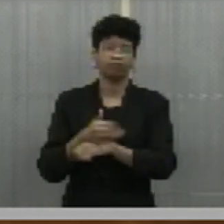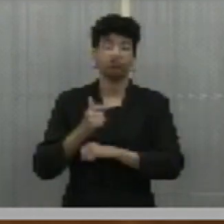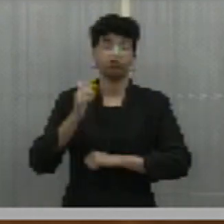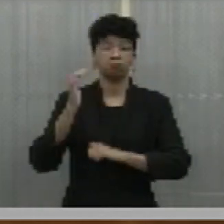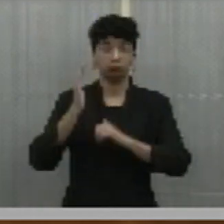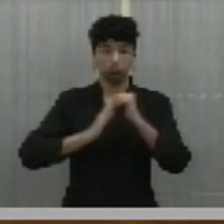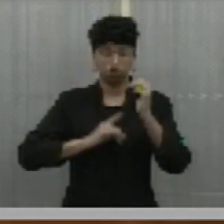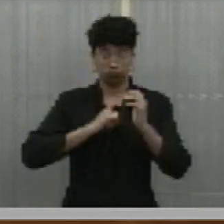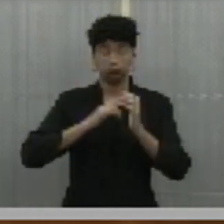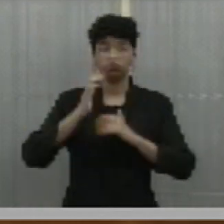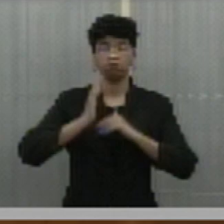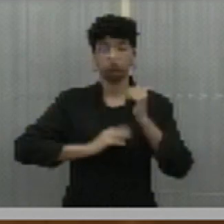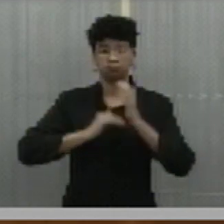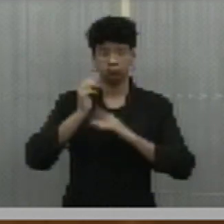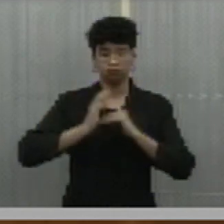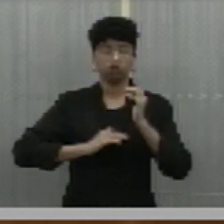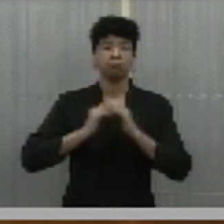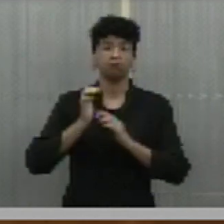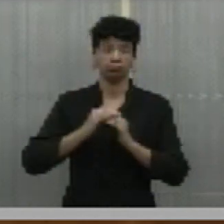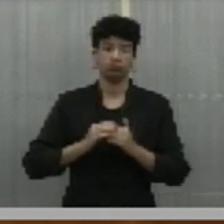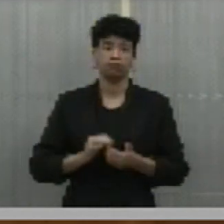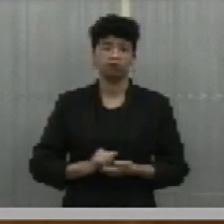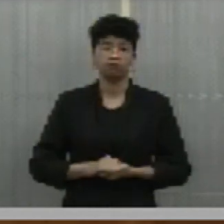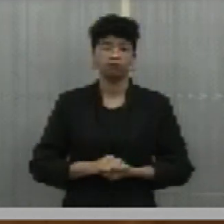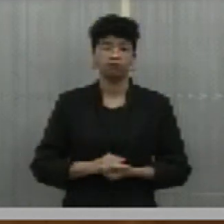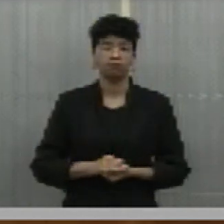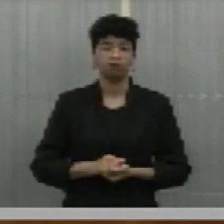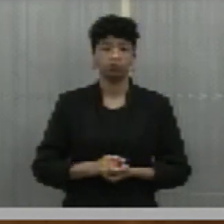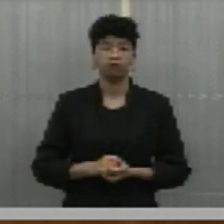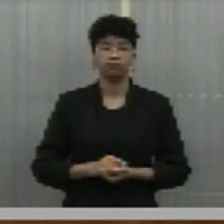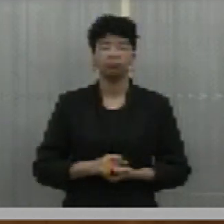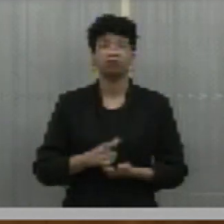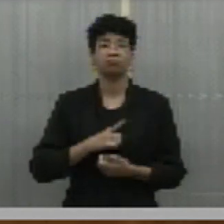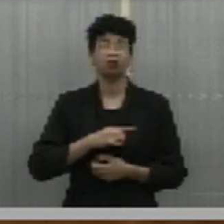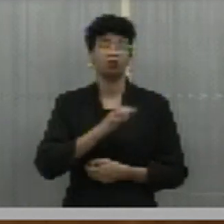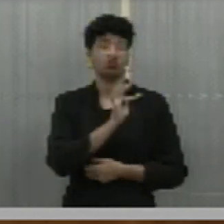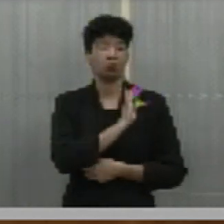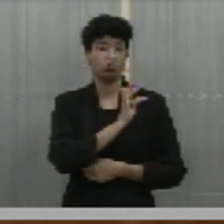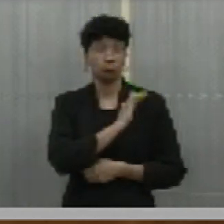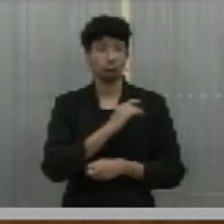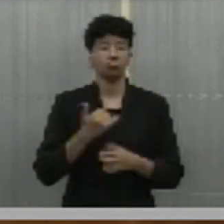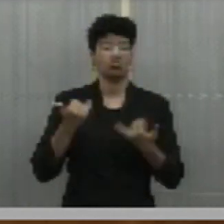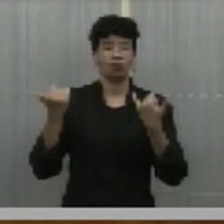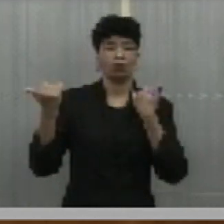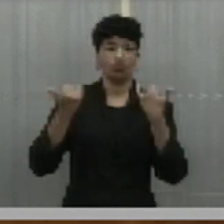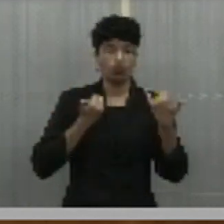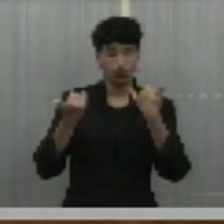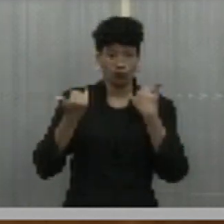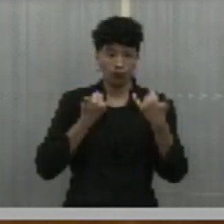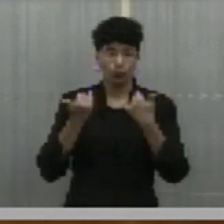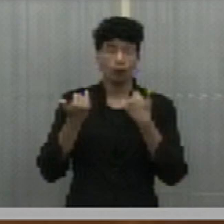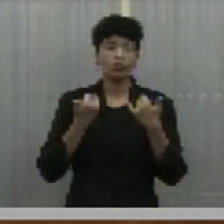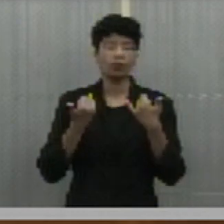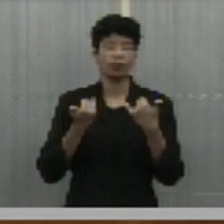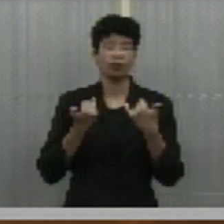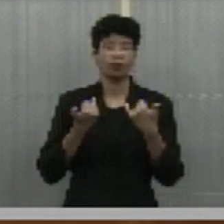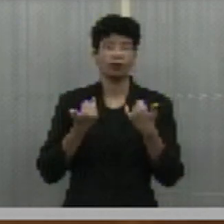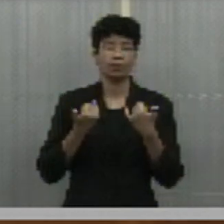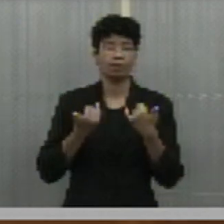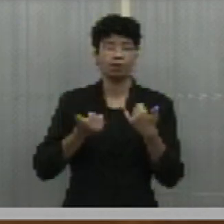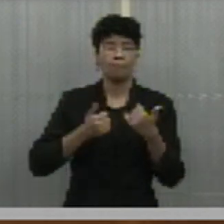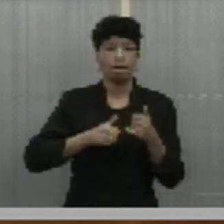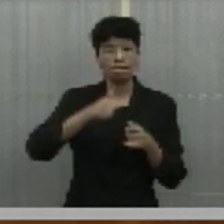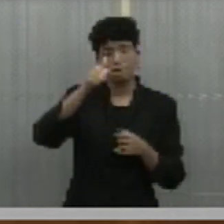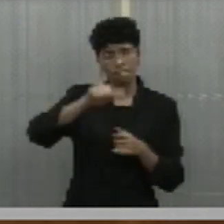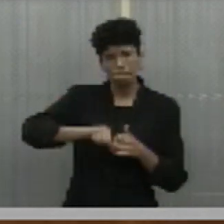profissionais e de especialidades, que trata da tecnologia de informação, que trata de análise